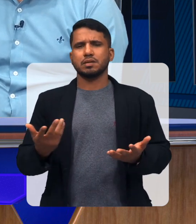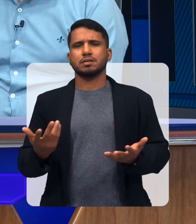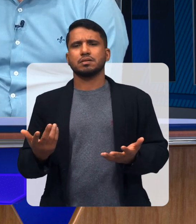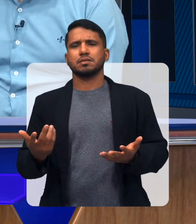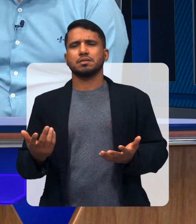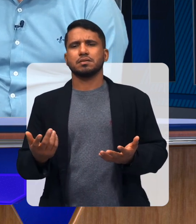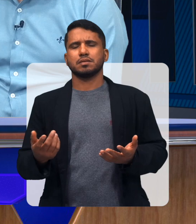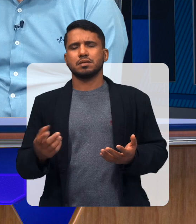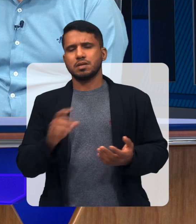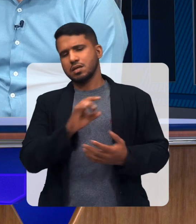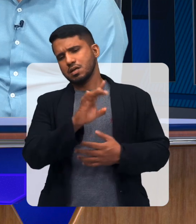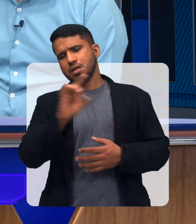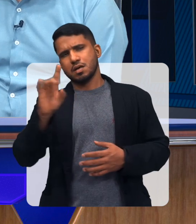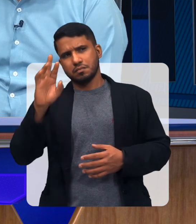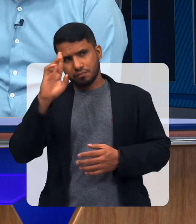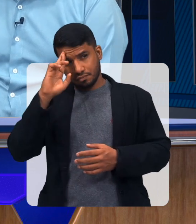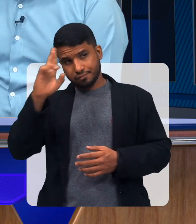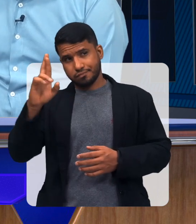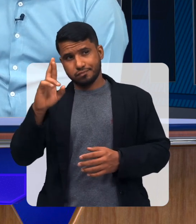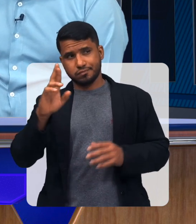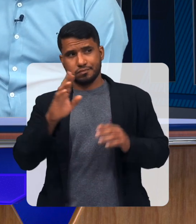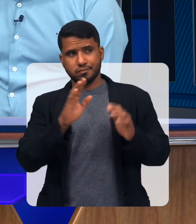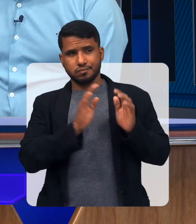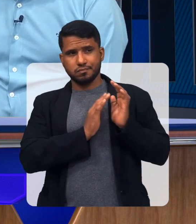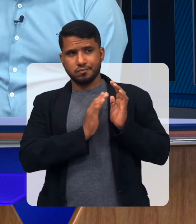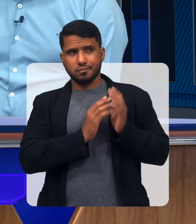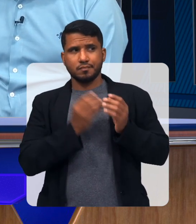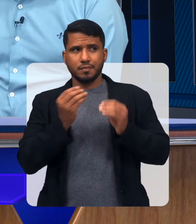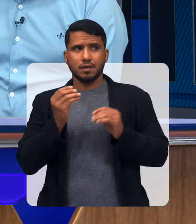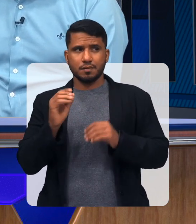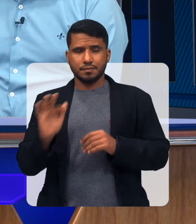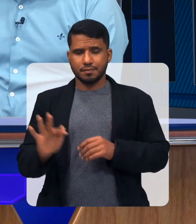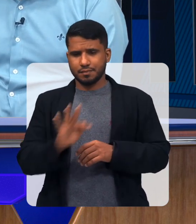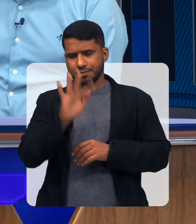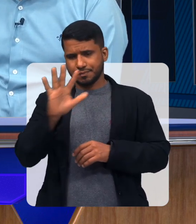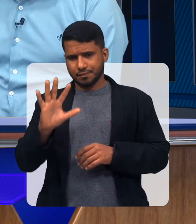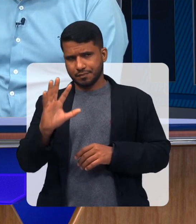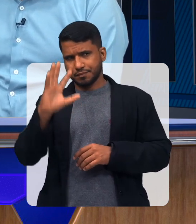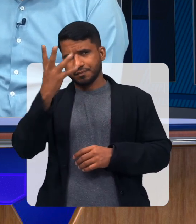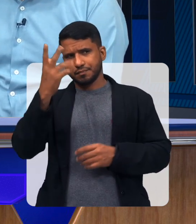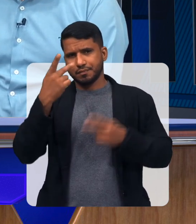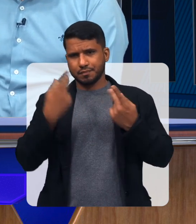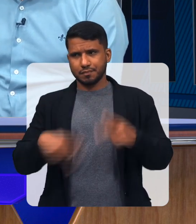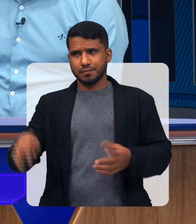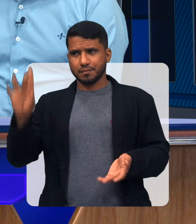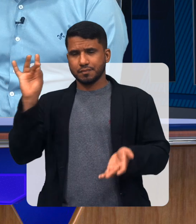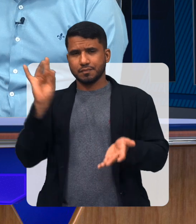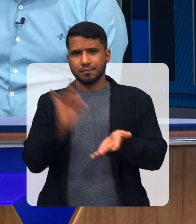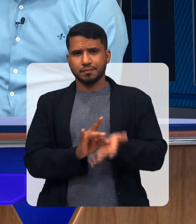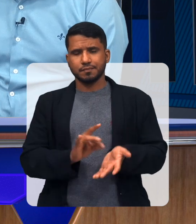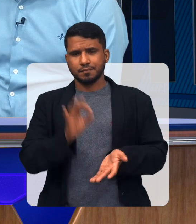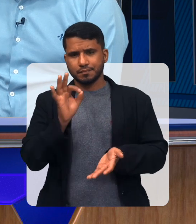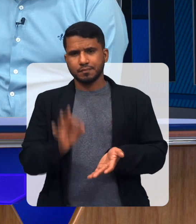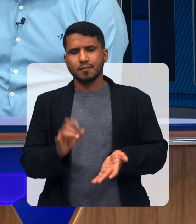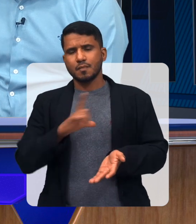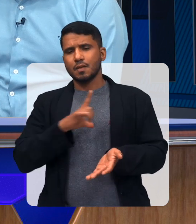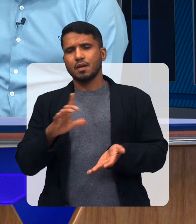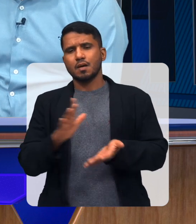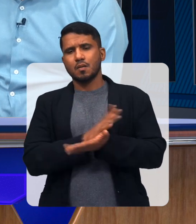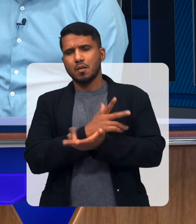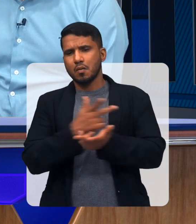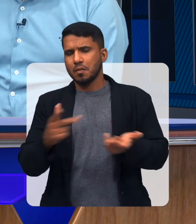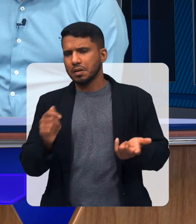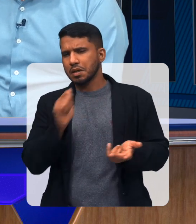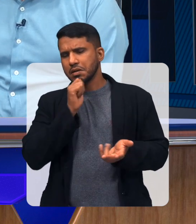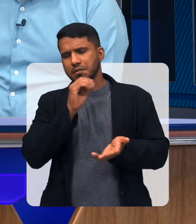Dirigentes Dessas APAIs Pra que a Federação Funcione da maneira Que deveria funcionar Ou tem alguma coisa Que deixe de